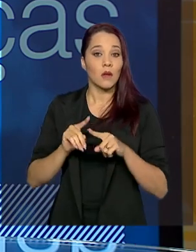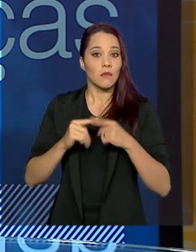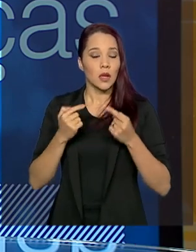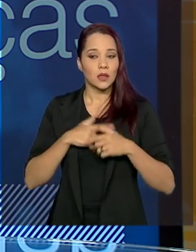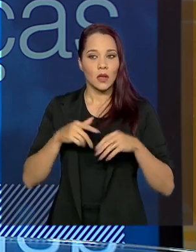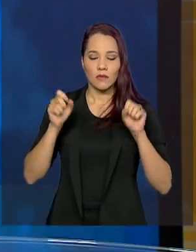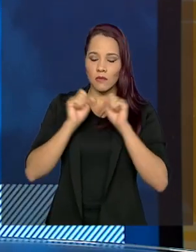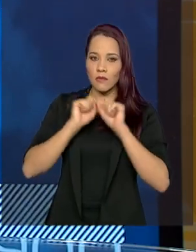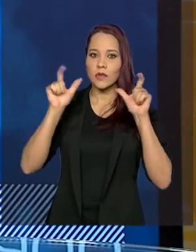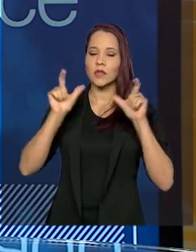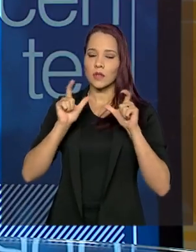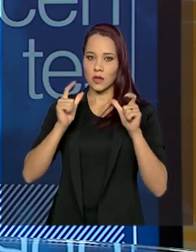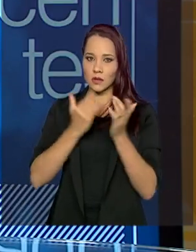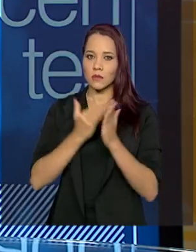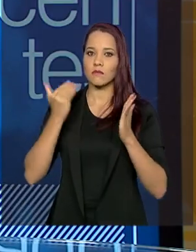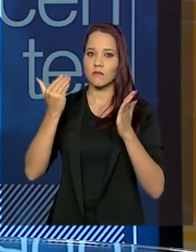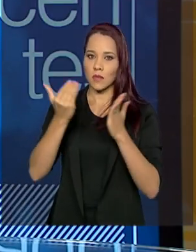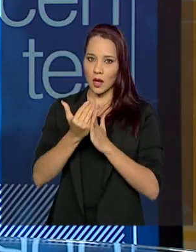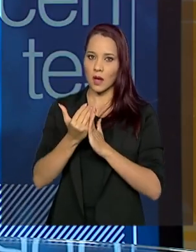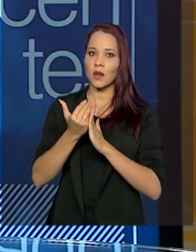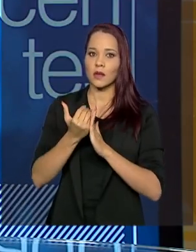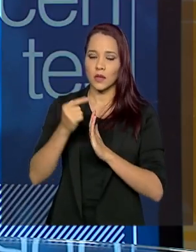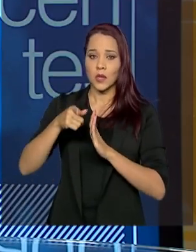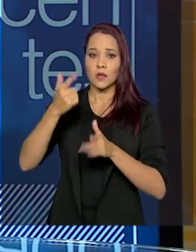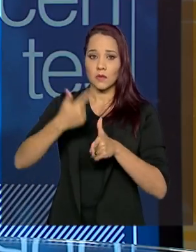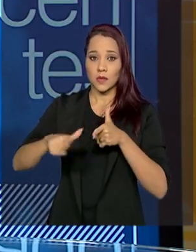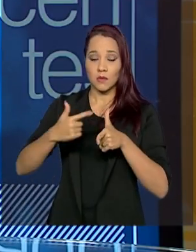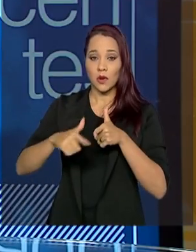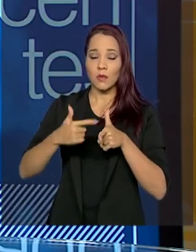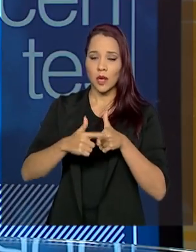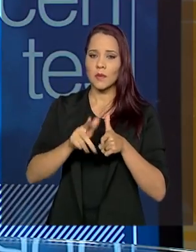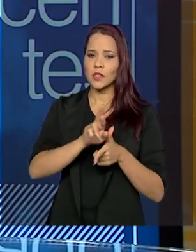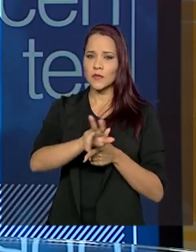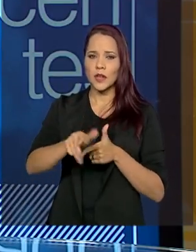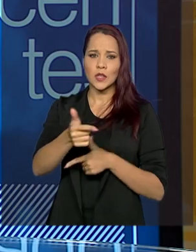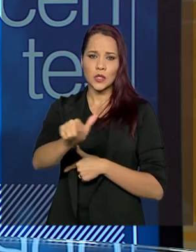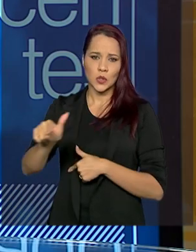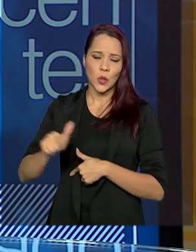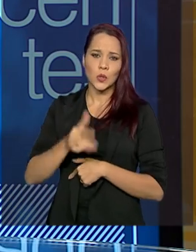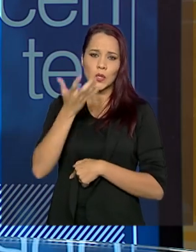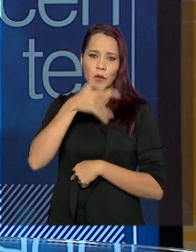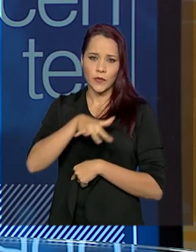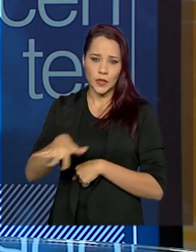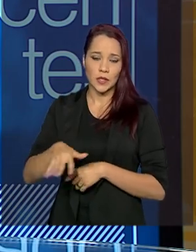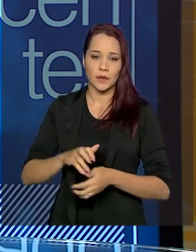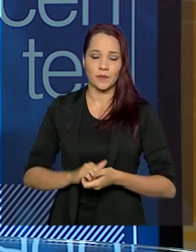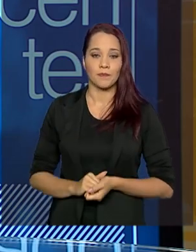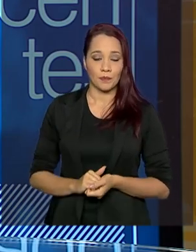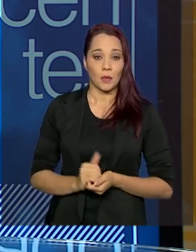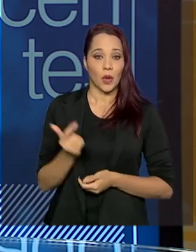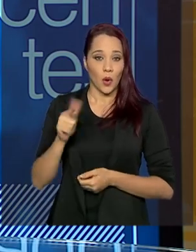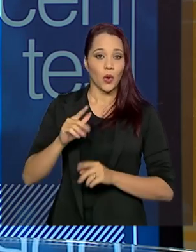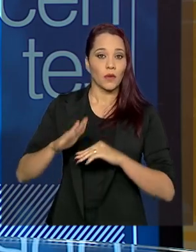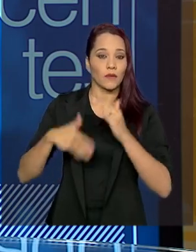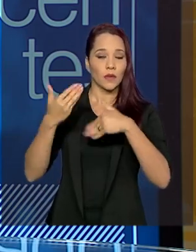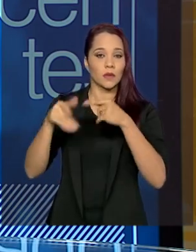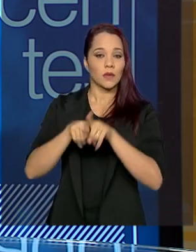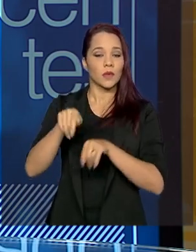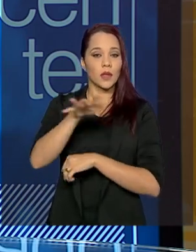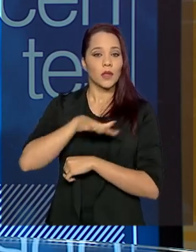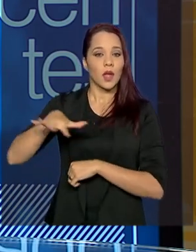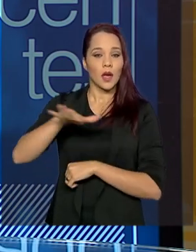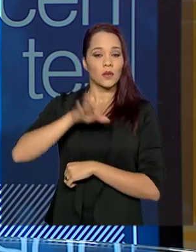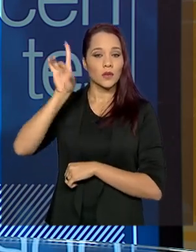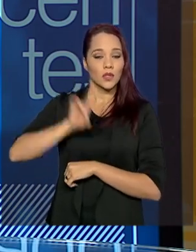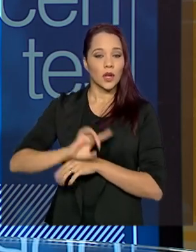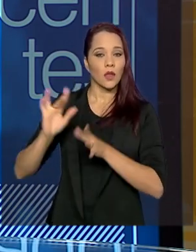vigilância maior sobre esse problema e vários outros relacionados à infância. Outro avanço grande foi na área do